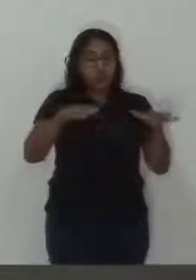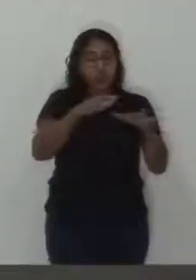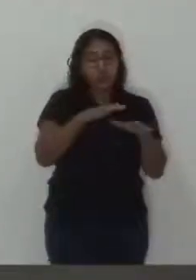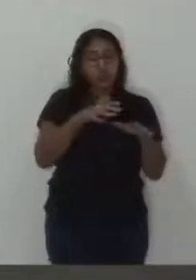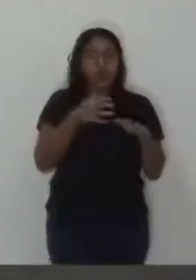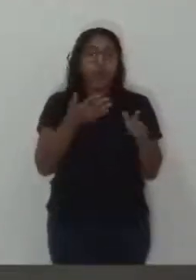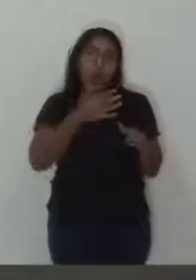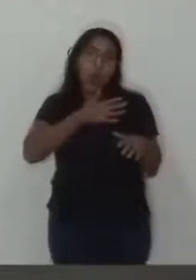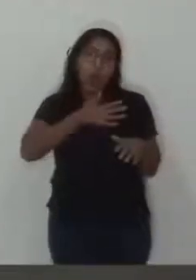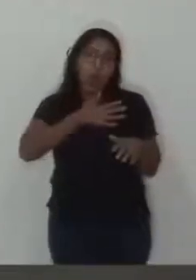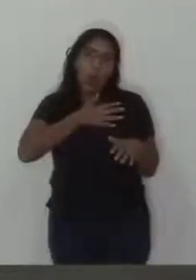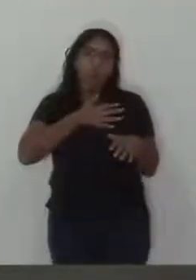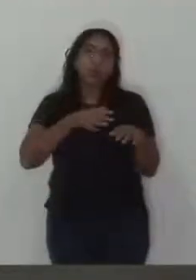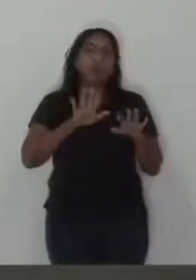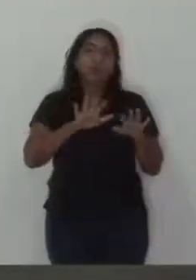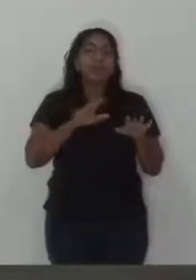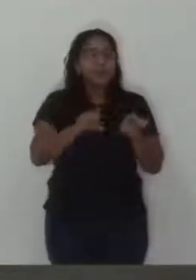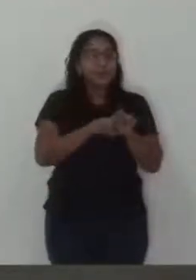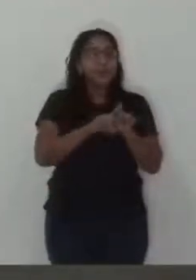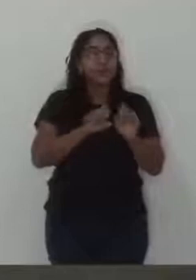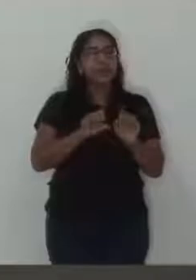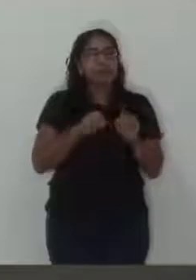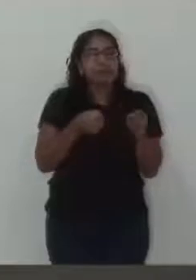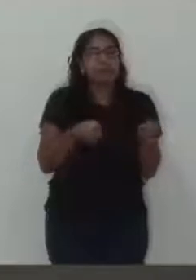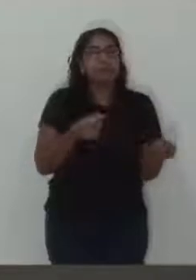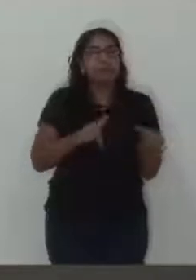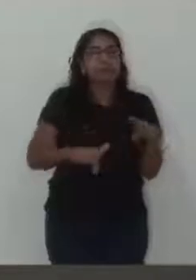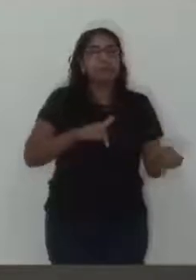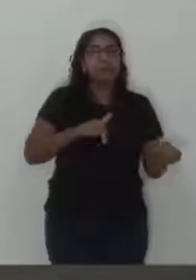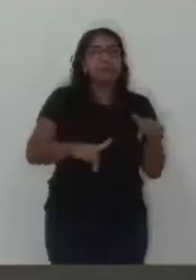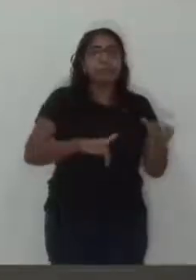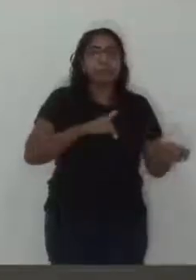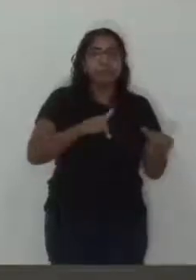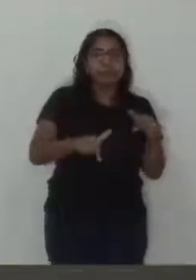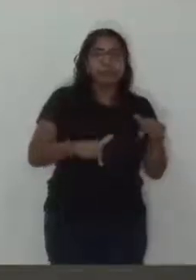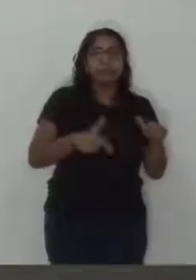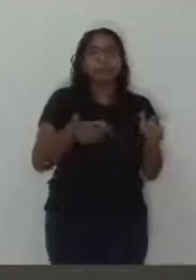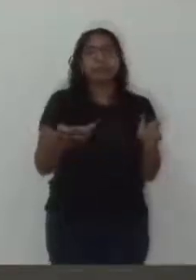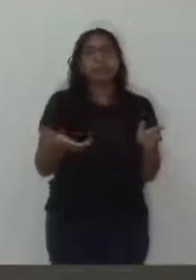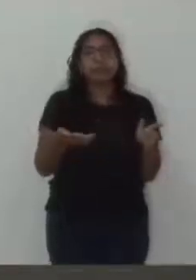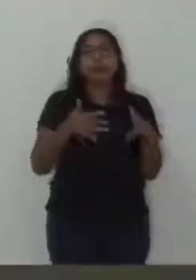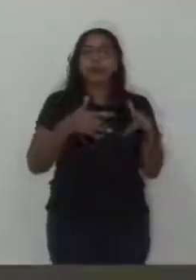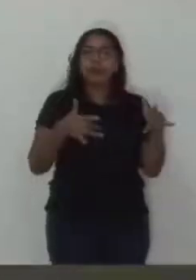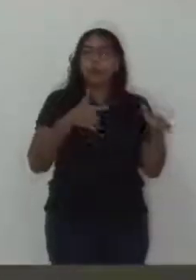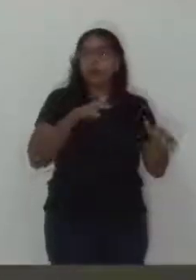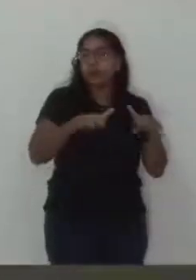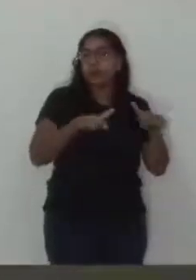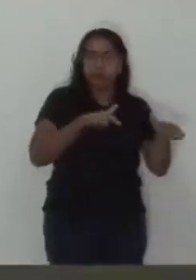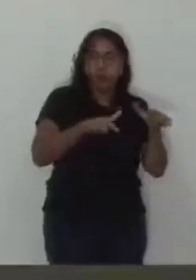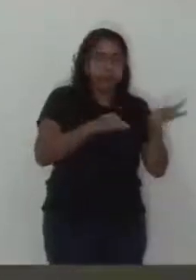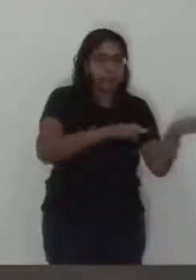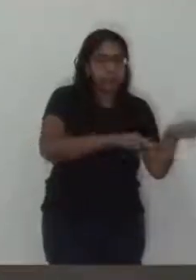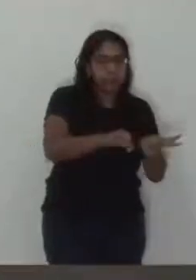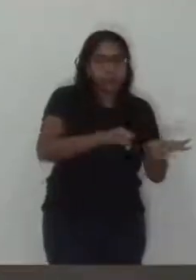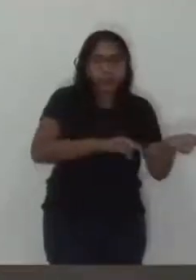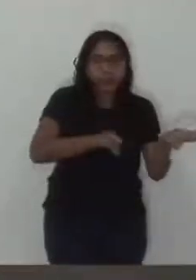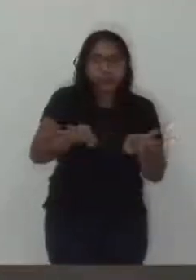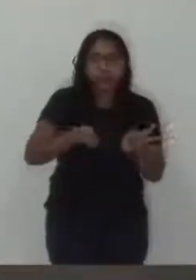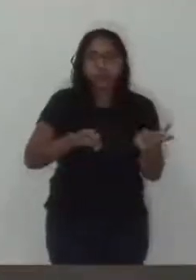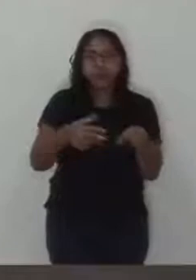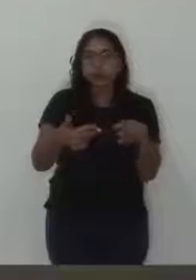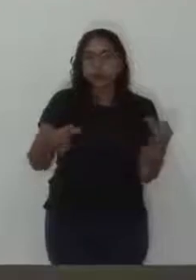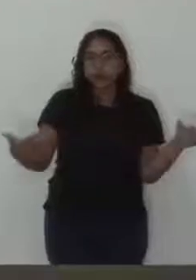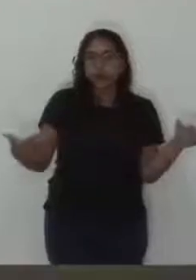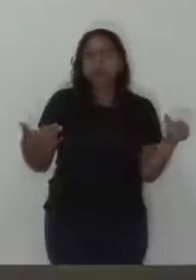gosta, porque além de gostar, tem que estar disposto a dedicar uma parte do seu tempo para estar organizando, correndo atrás.